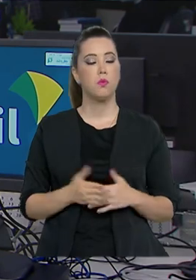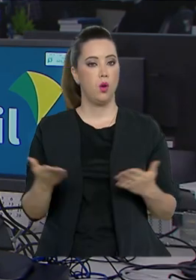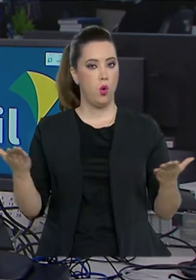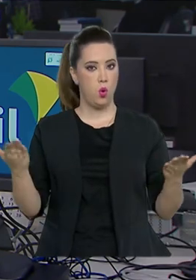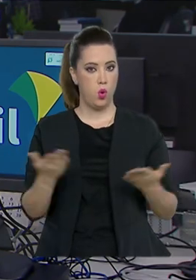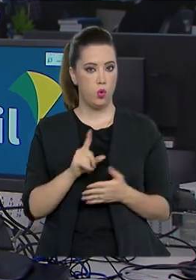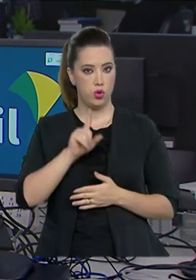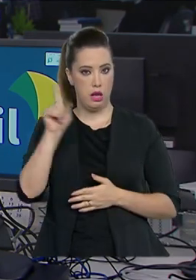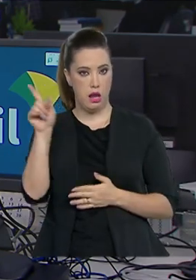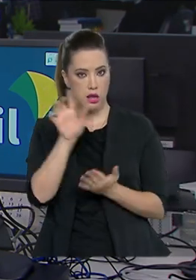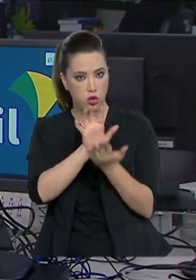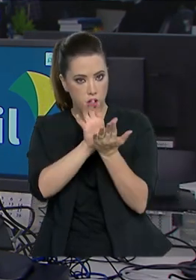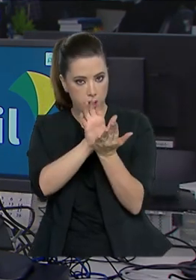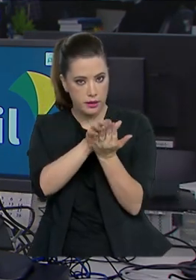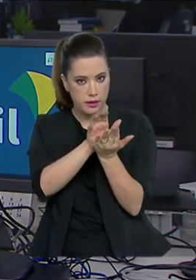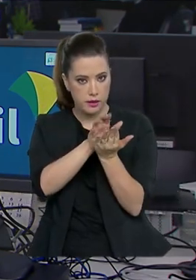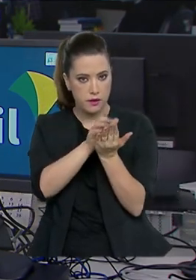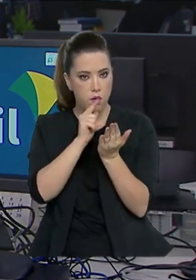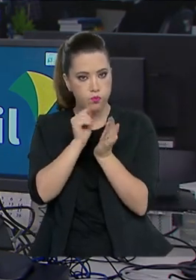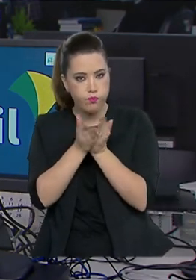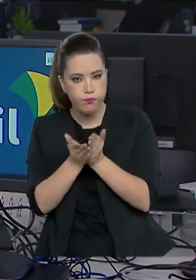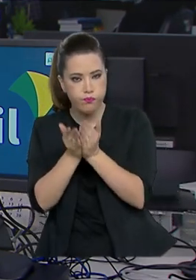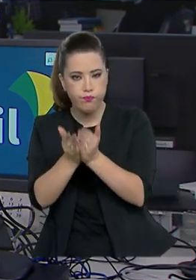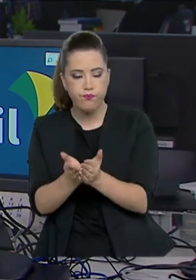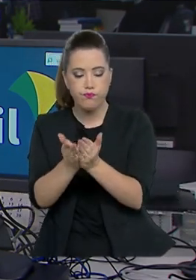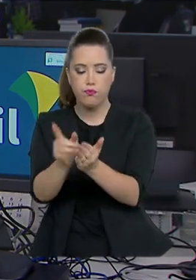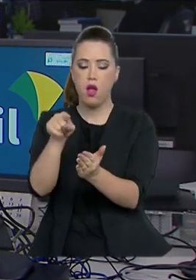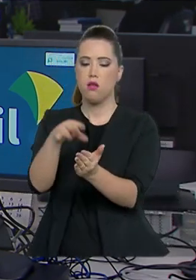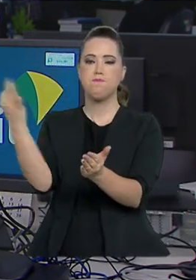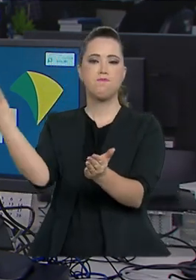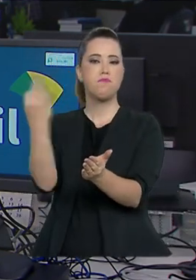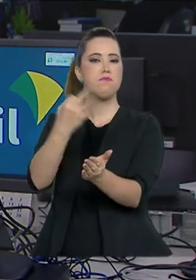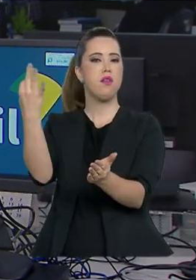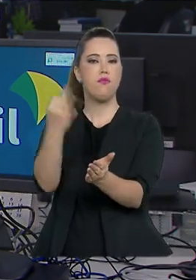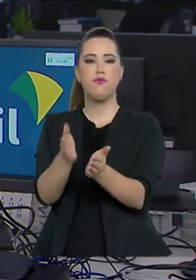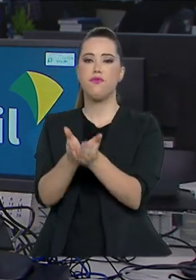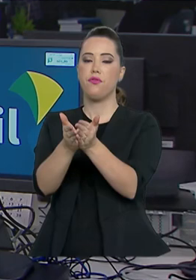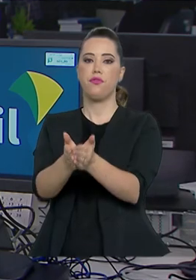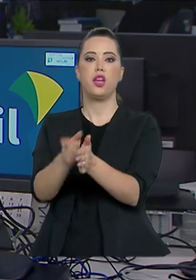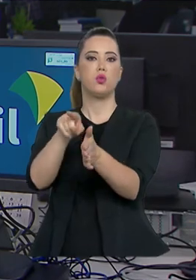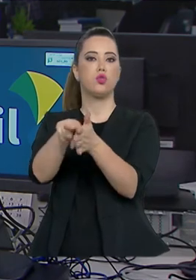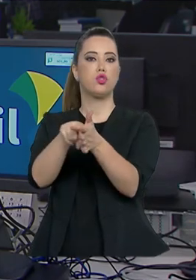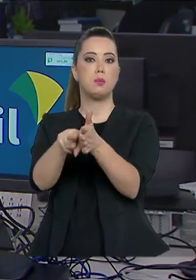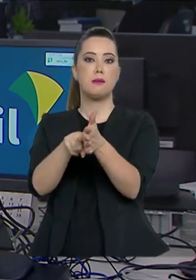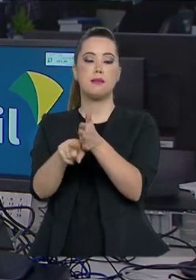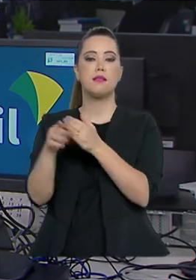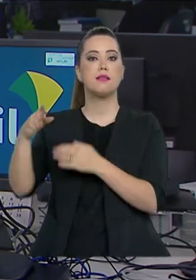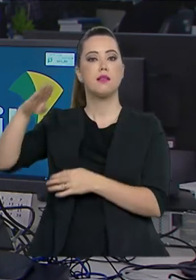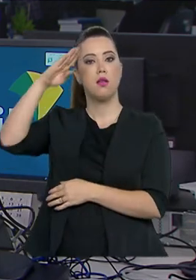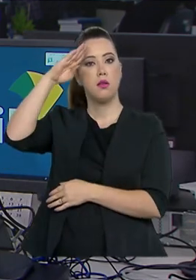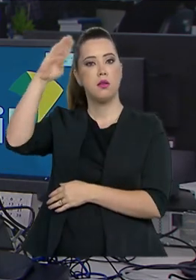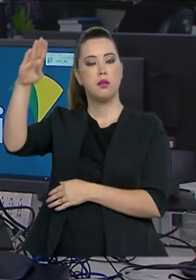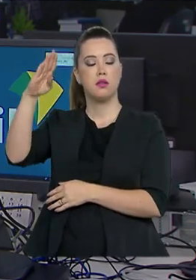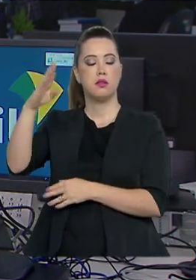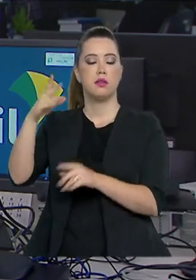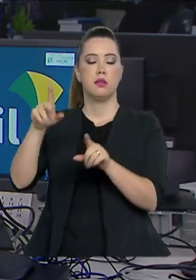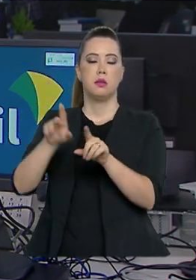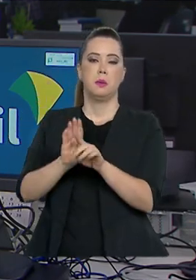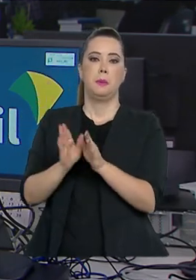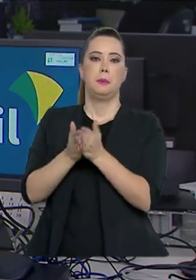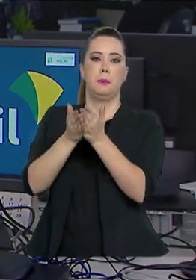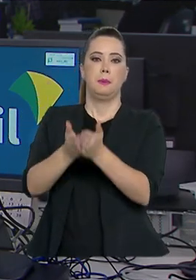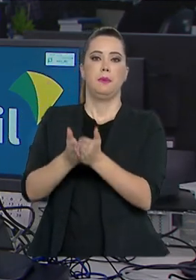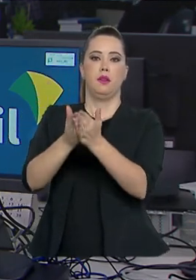hoje do porto de Recife, em Pernambuco, o mais moderno navio de pesquisa da Marinha, Vital de Oliveira, para investigar as manchas de